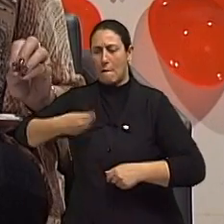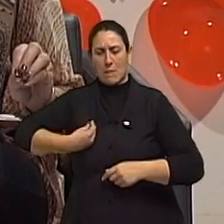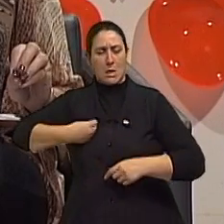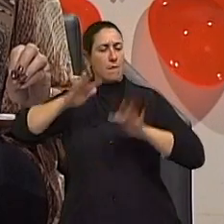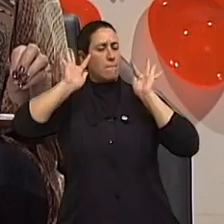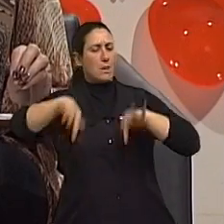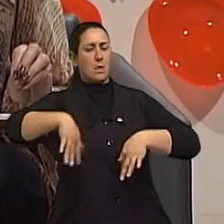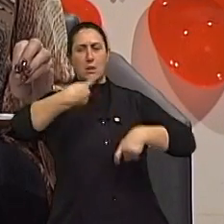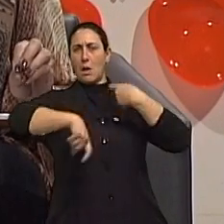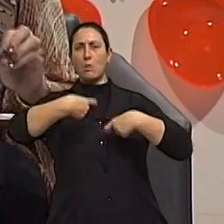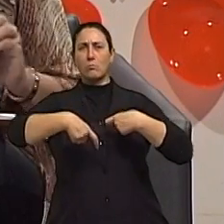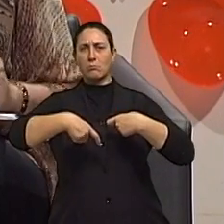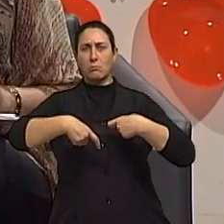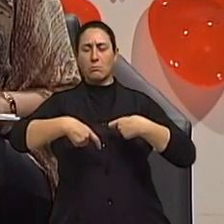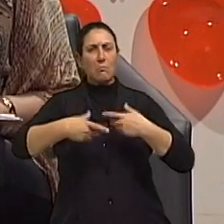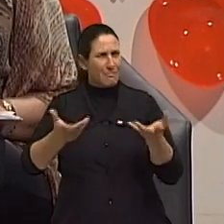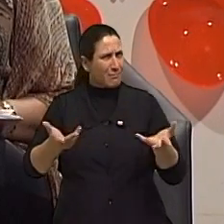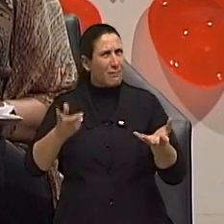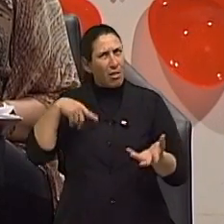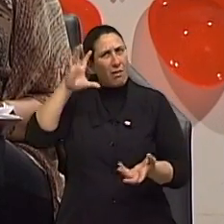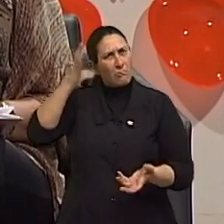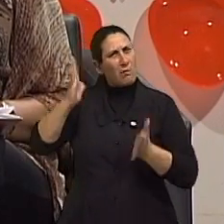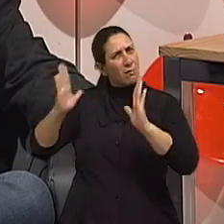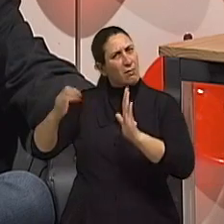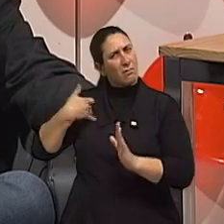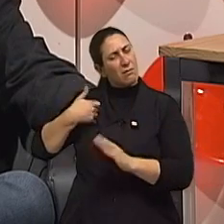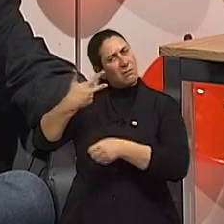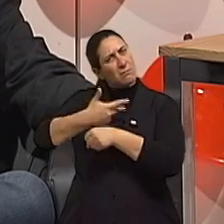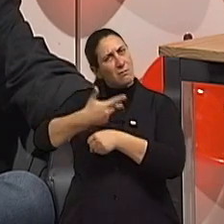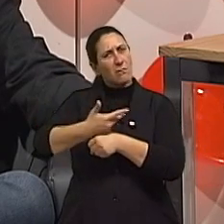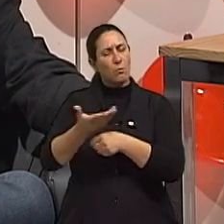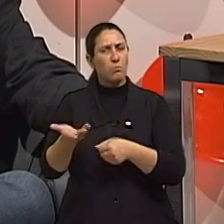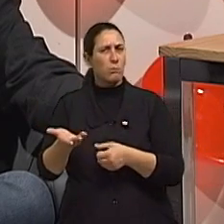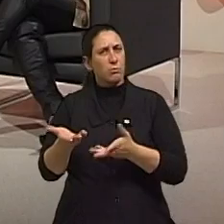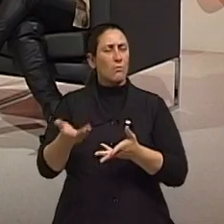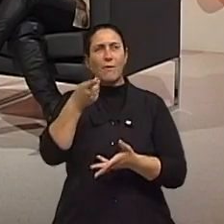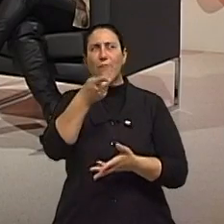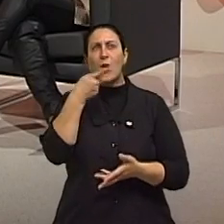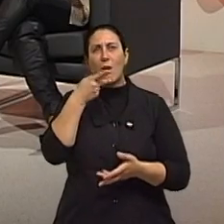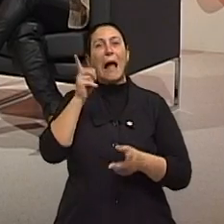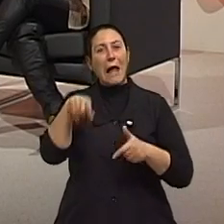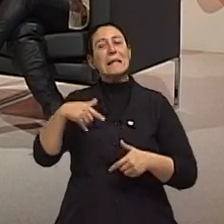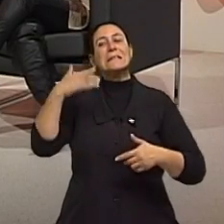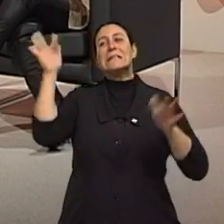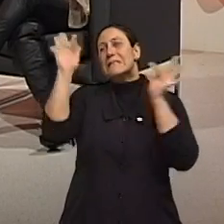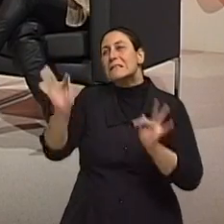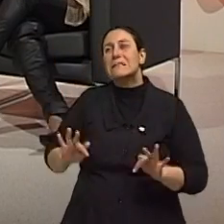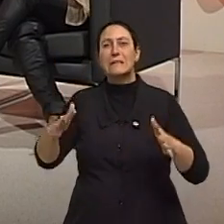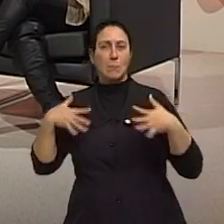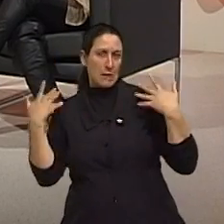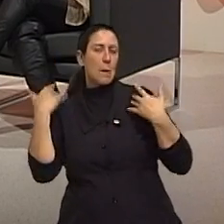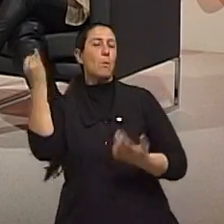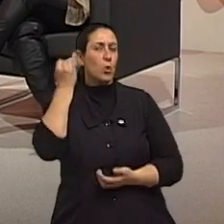É uma decisão adequada para essa faixa etária? O senhor tocou numa questão assim, estar feliz é